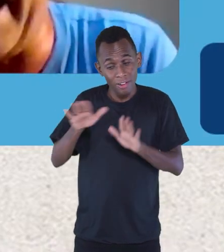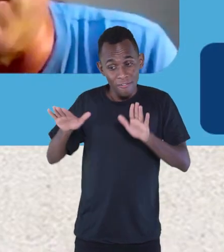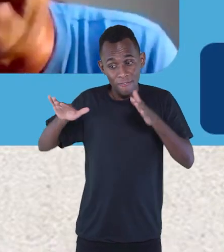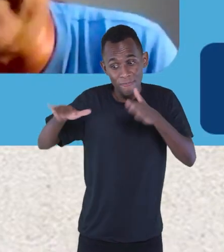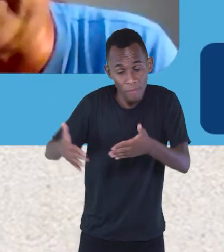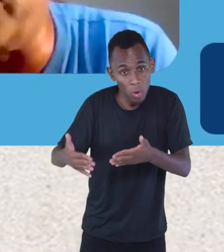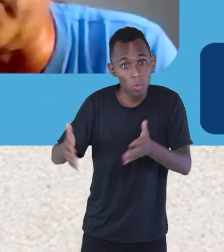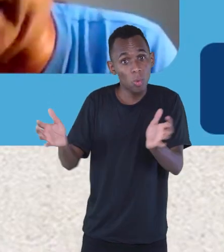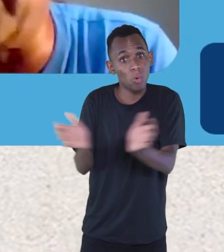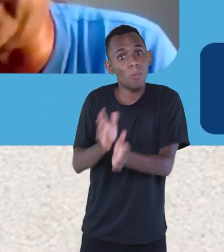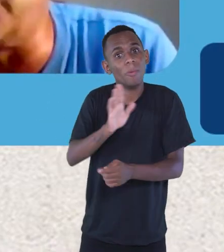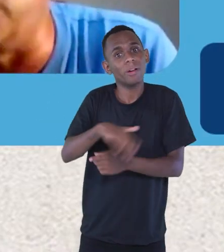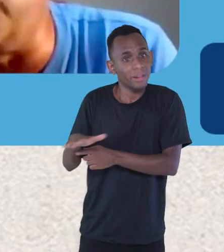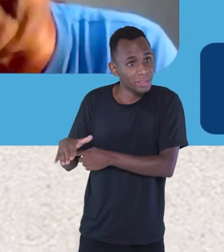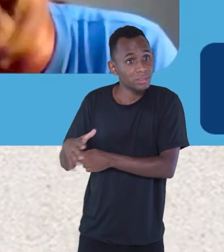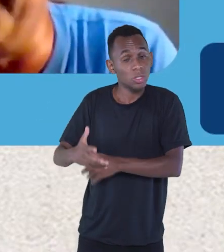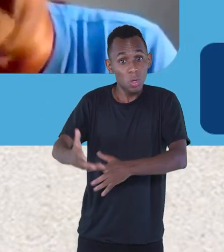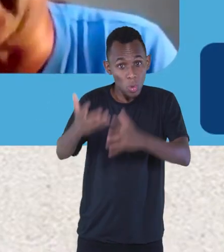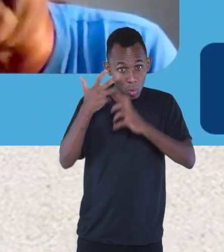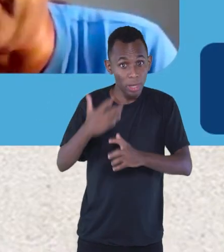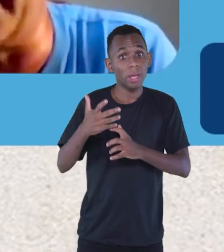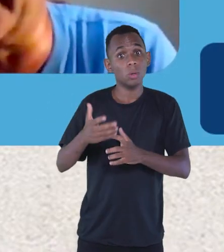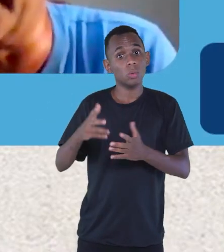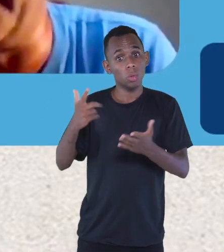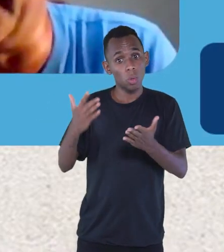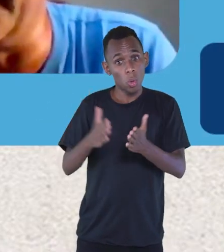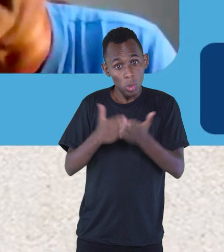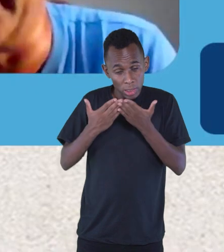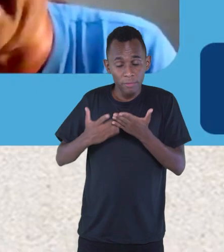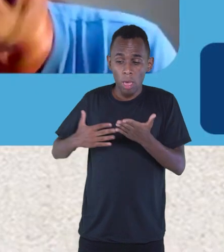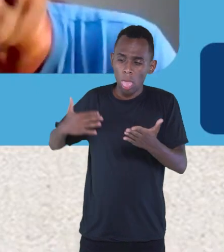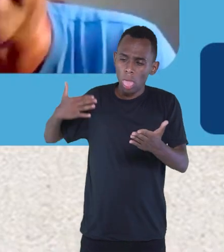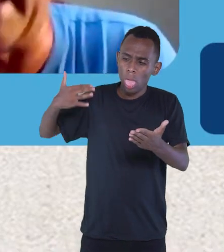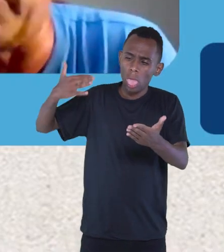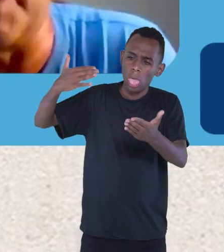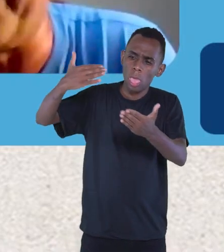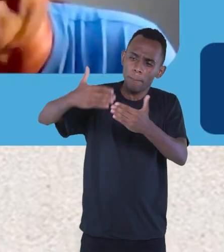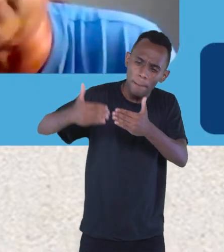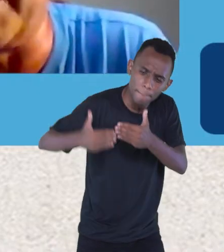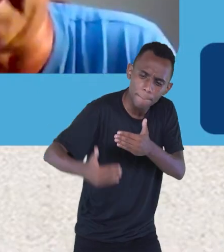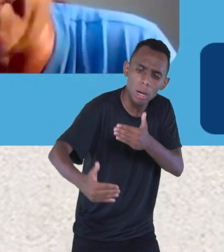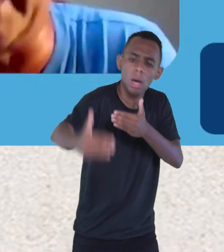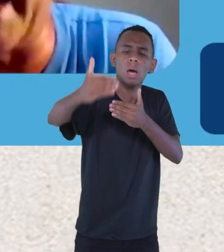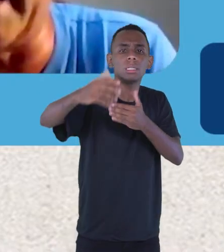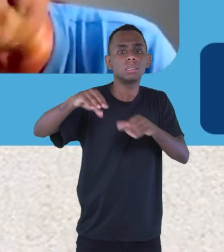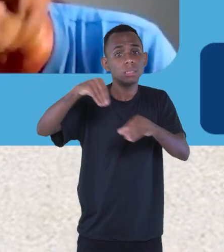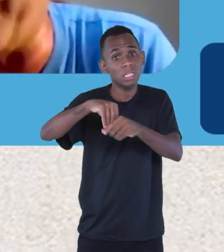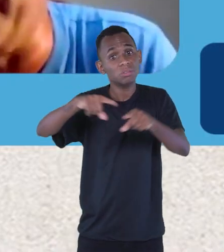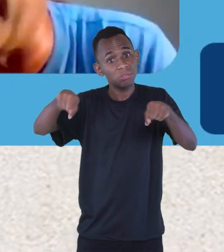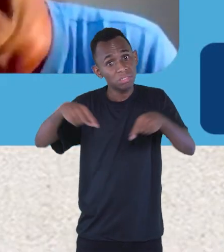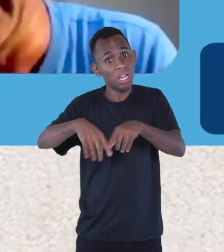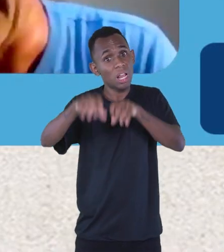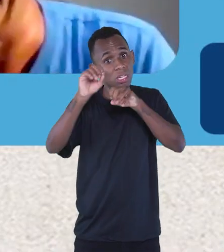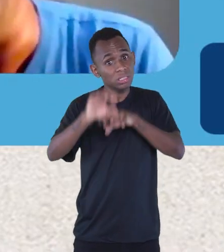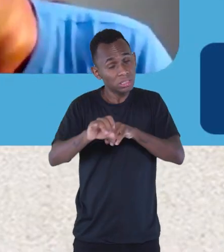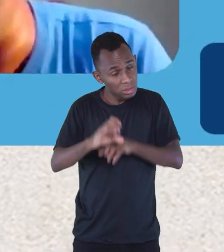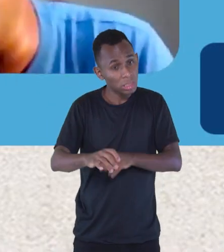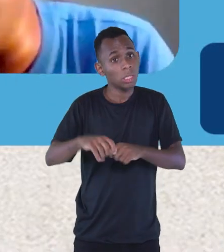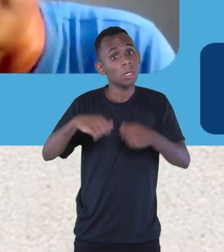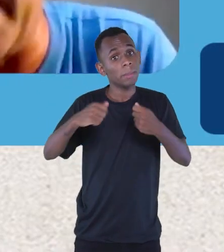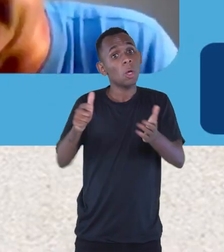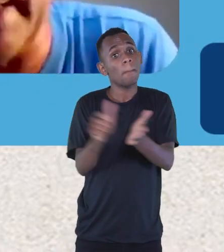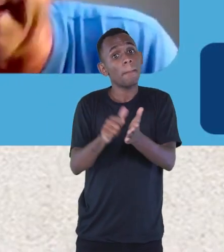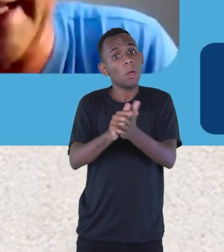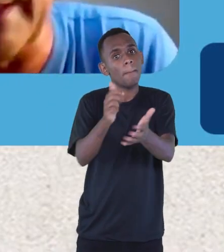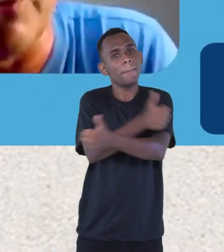E é um livro que eu quero que dure nas mãos dessas crianças, e vai para a sala com as professores, então ele tem que estar num papel melhor. Aquele